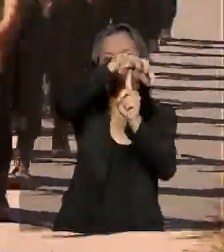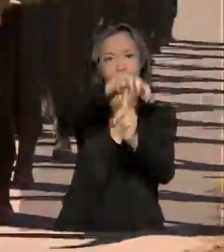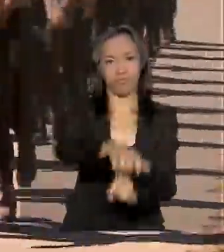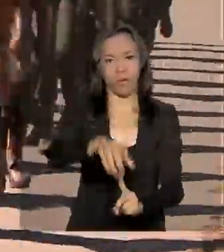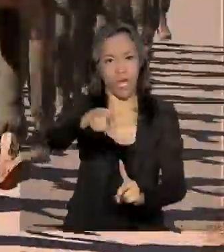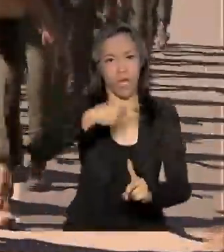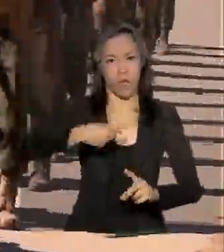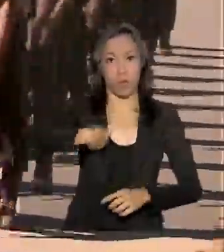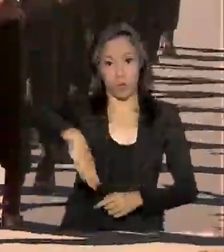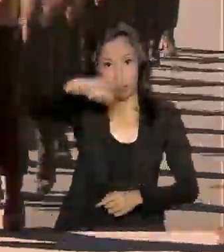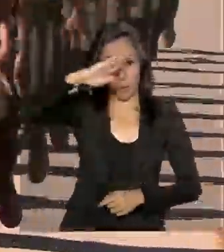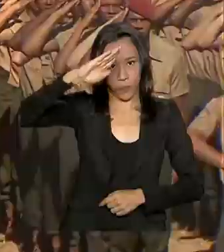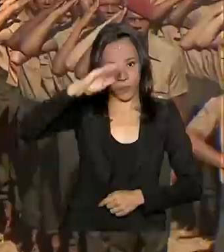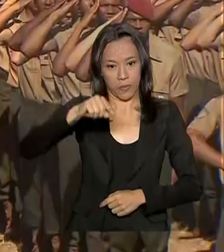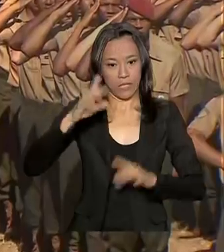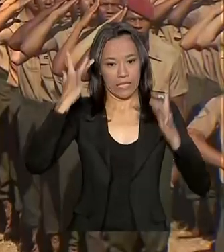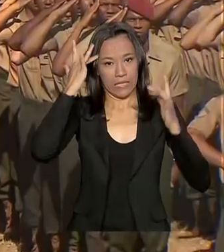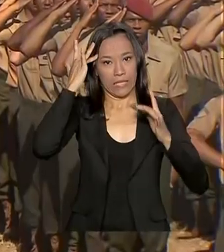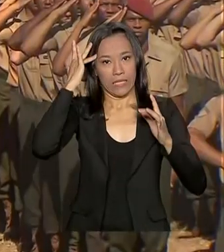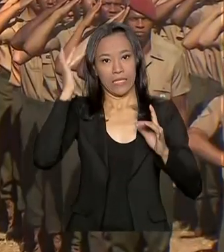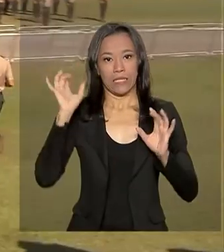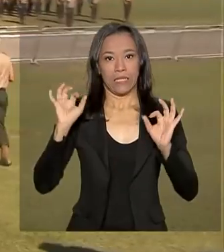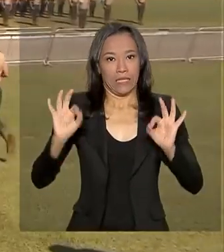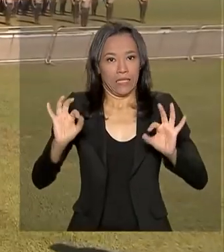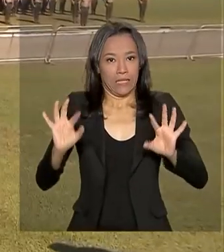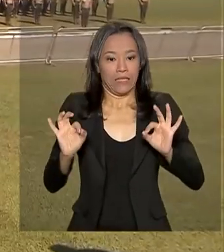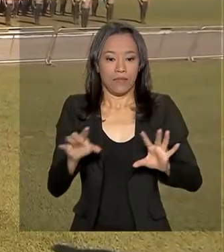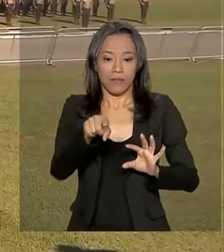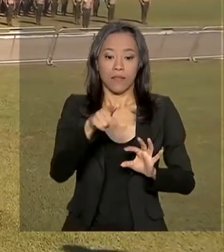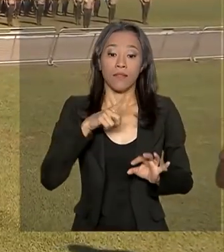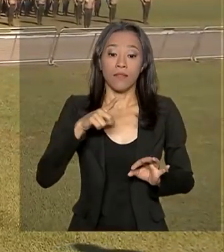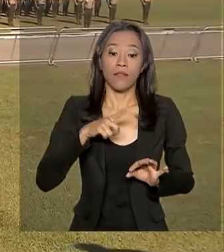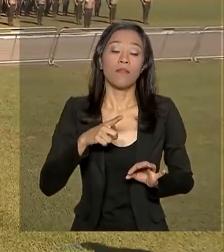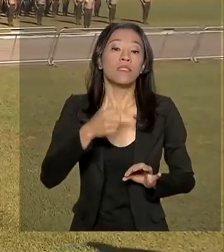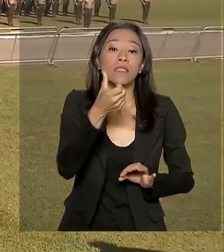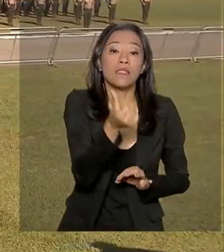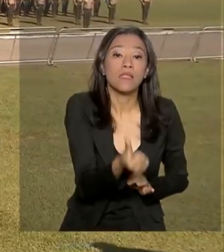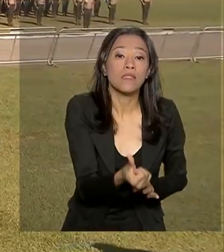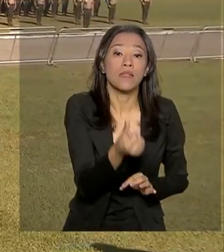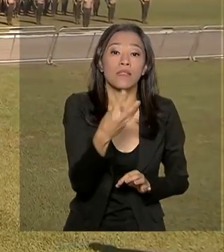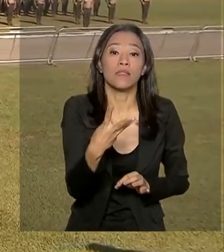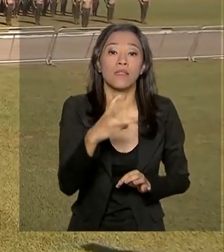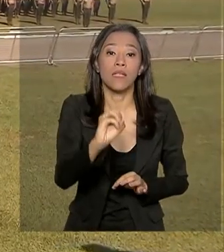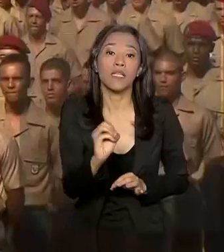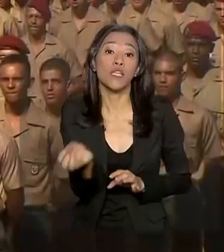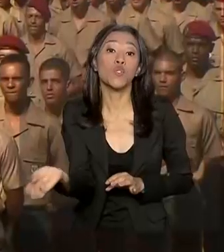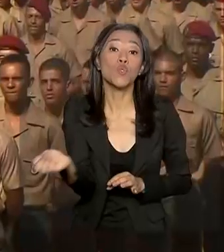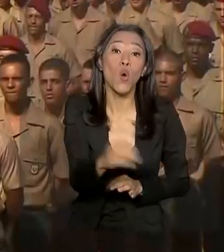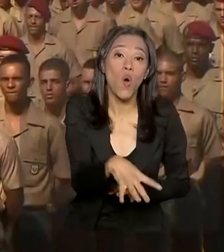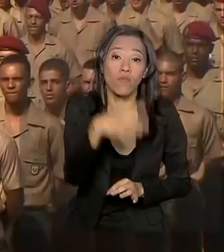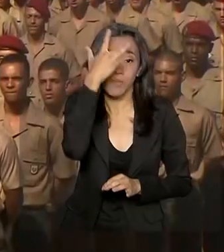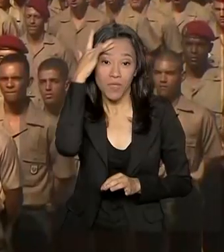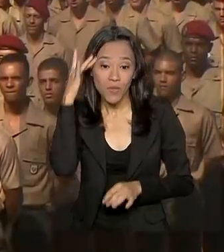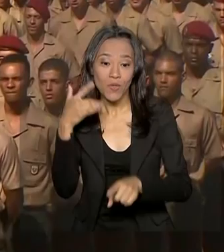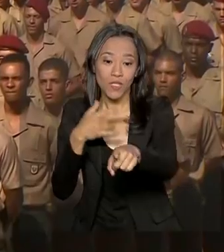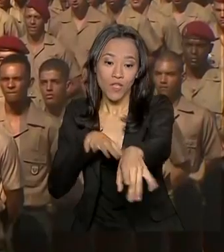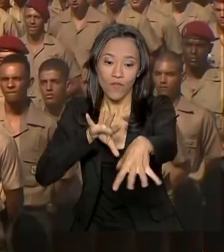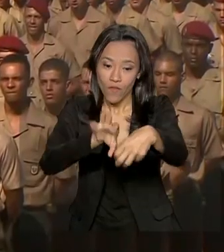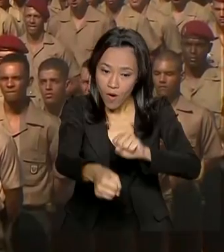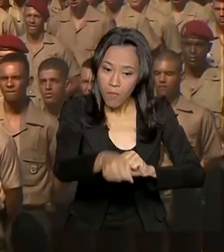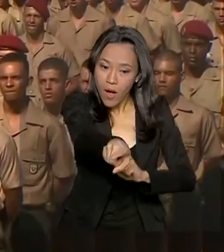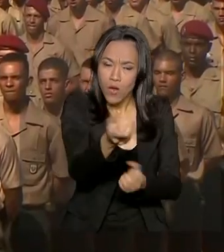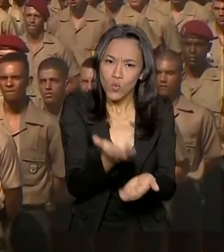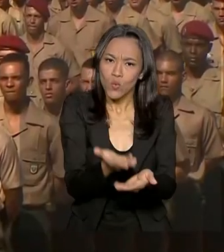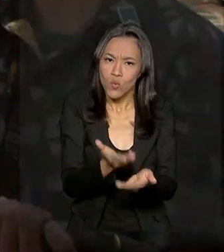elite das Forças Armadas. No fim de semana, esse grupo ganhou 638 novos integrantes. São militares que concluíram um